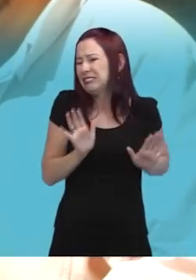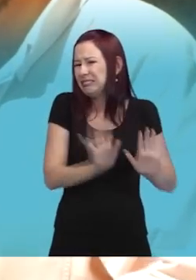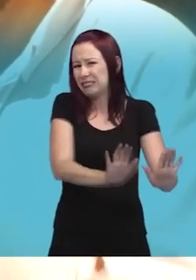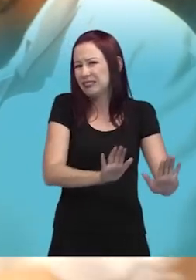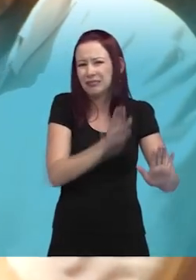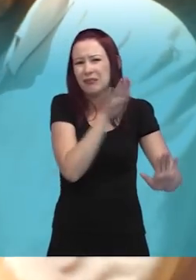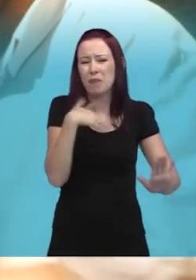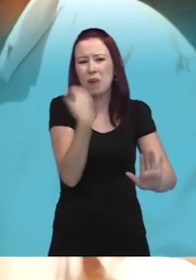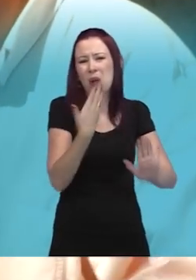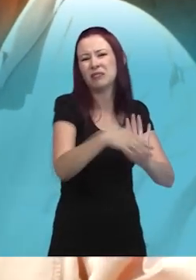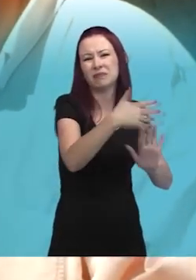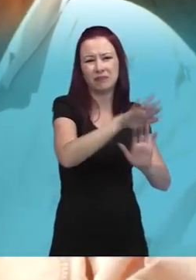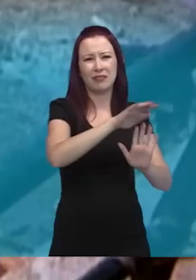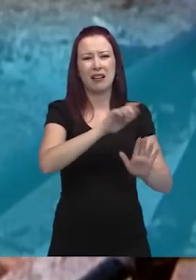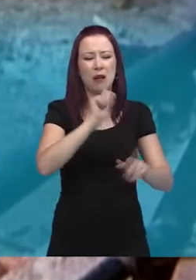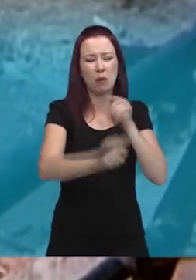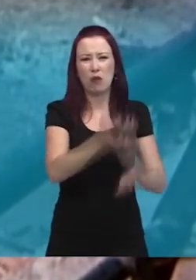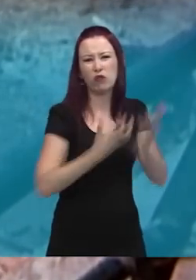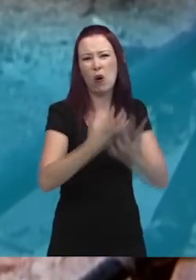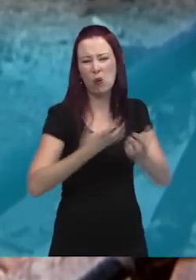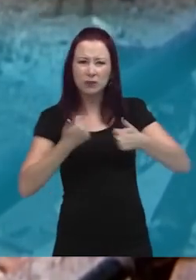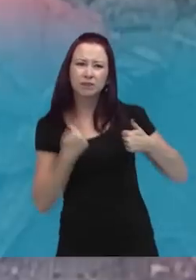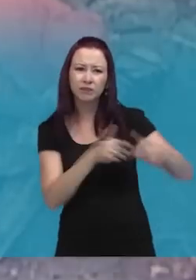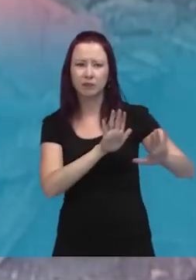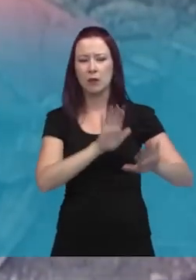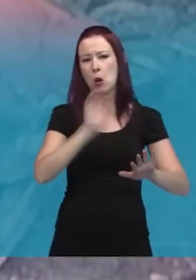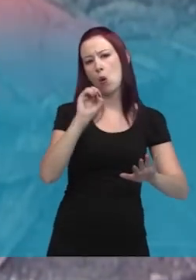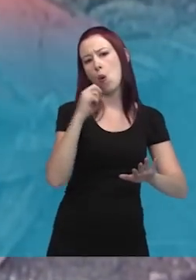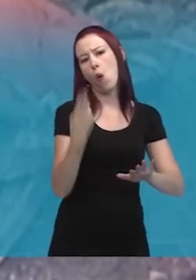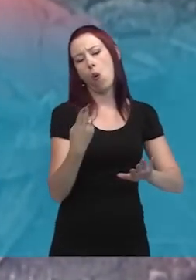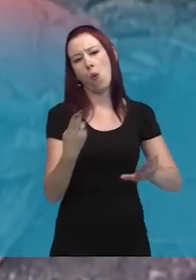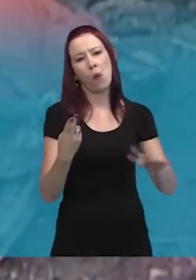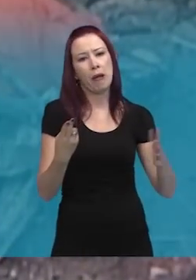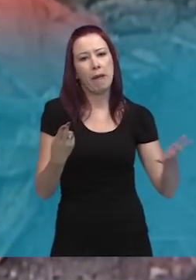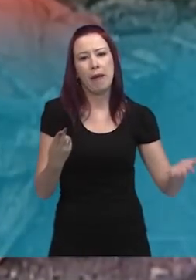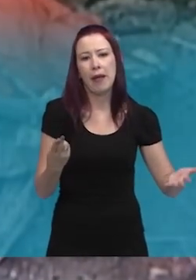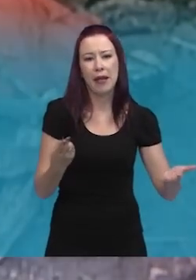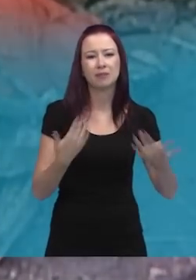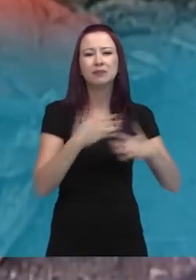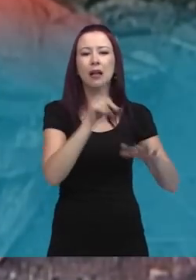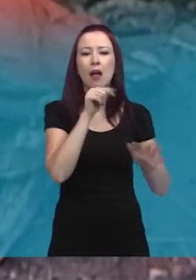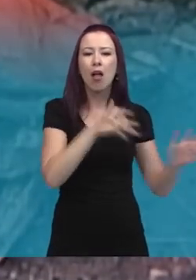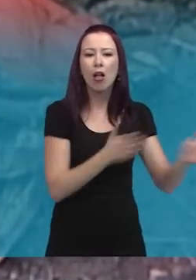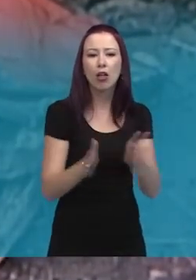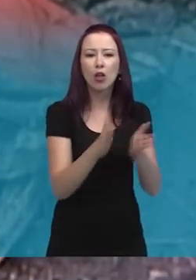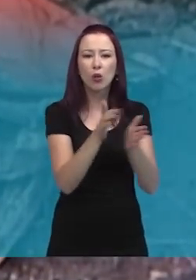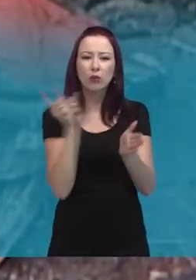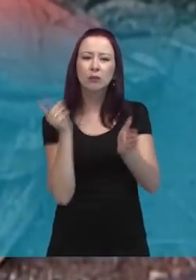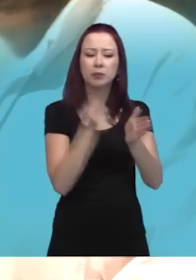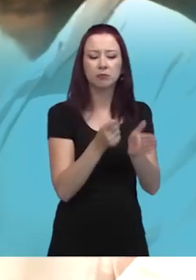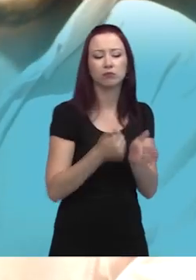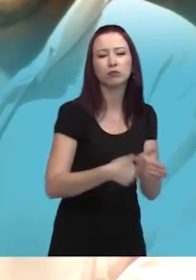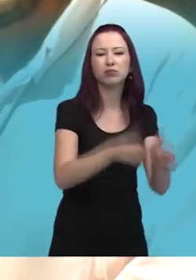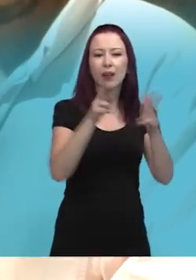toda a energia deles para destruir ao máximo o corpo. Então eles vão cremar o corpo, ou eles vão jogar o corpo ao rio,